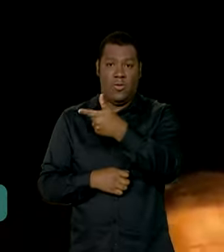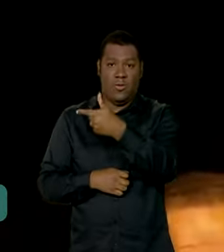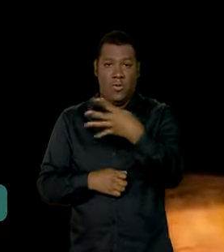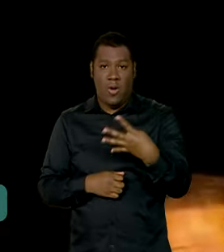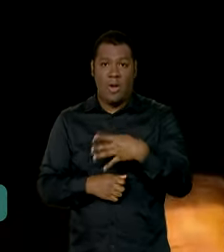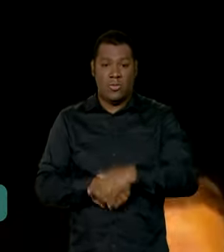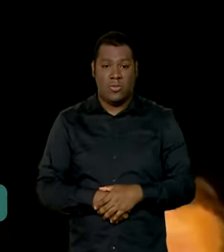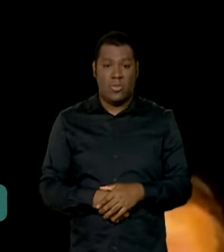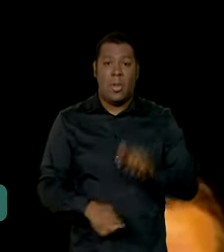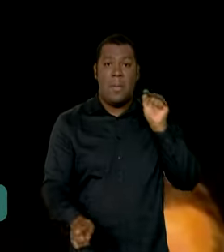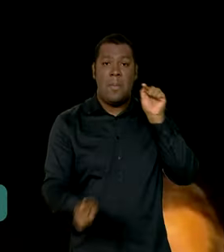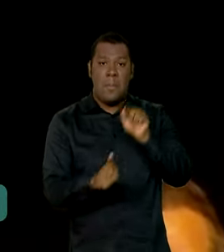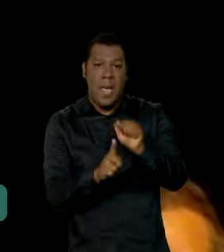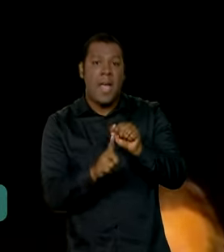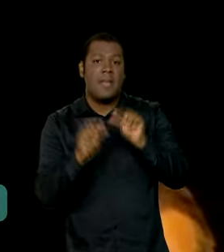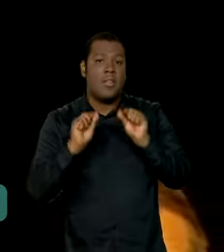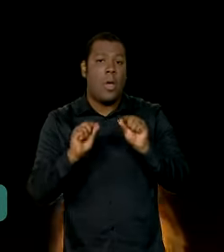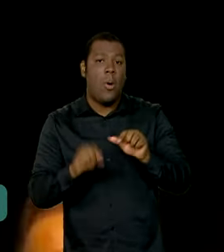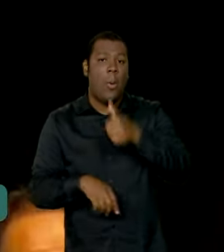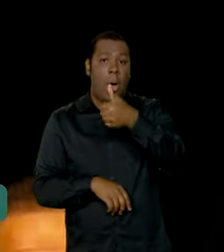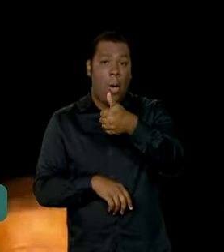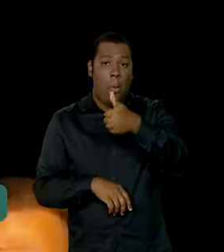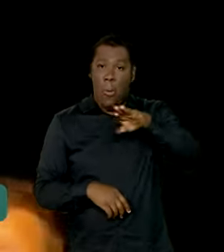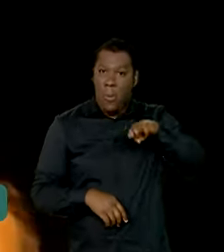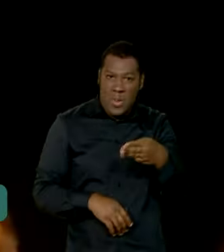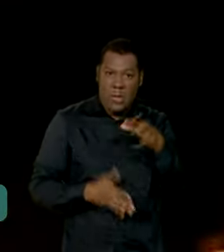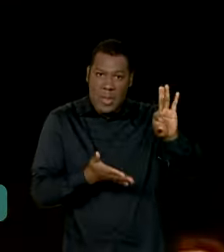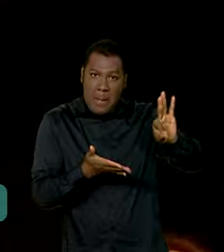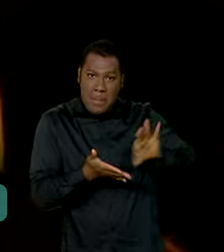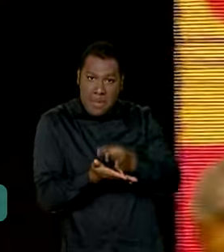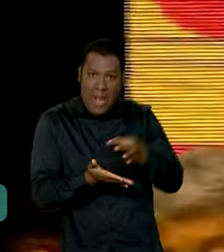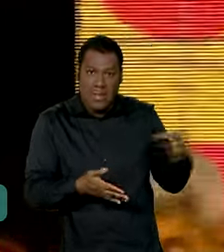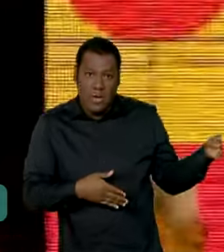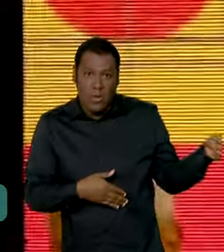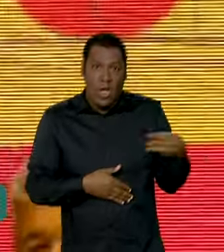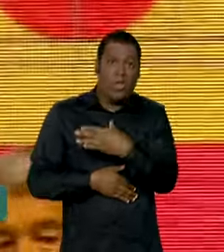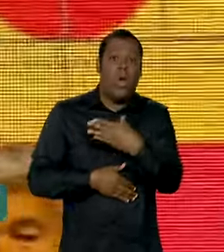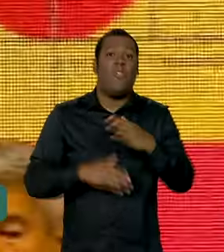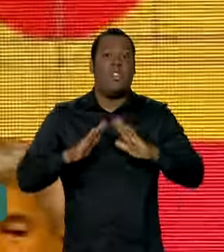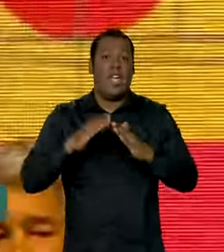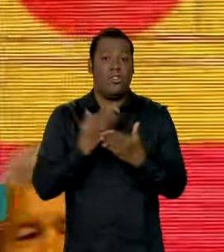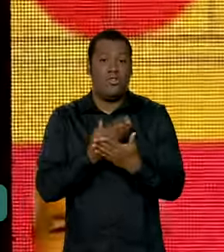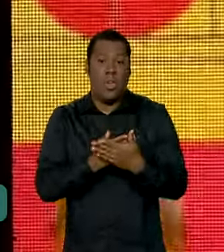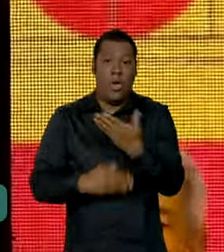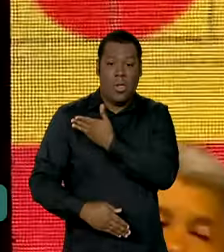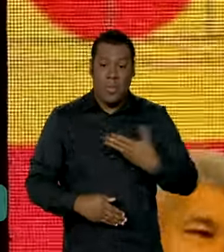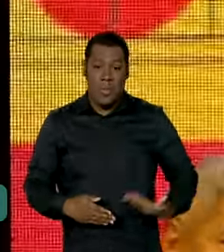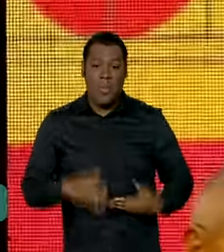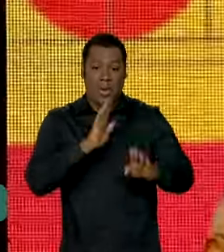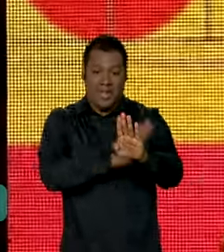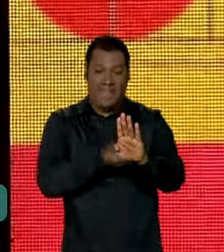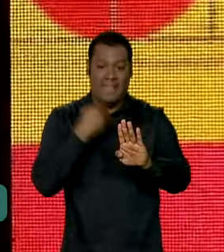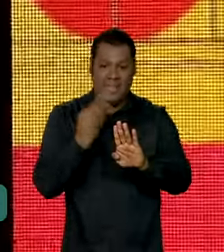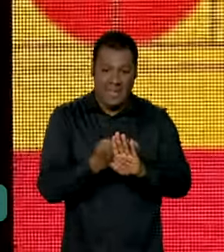de novas matrículas em tempo integral nas escolas públicas de todo o país.